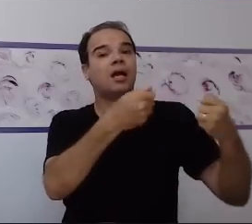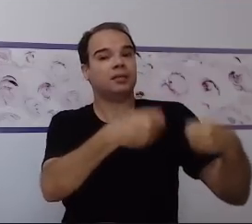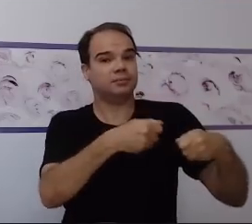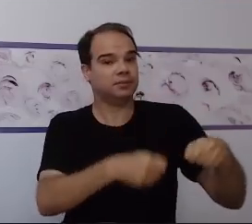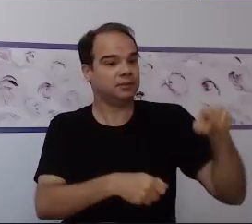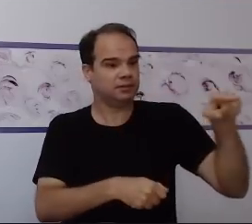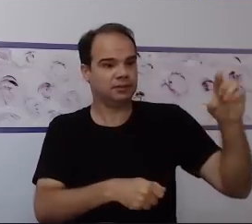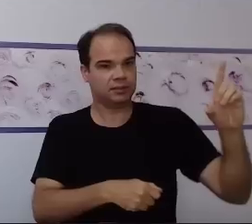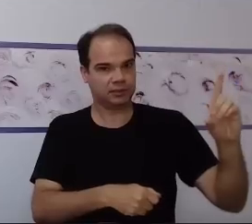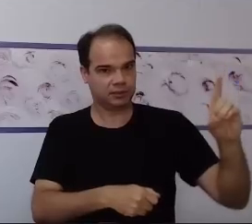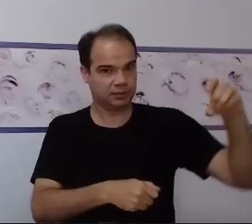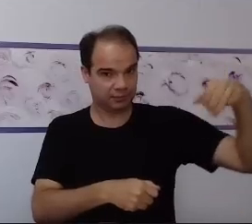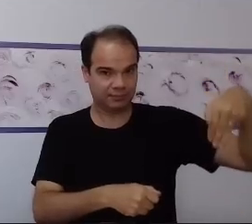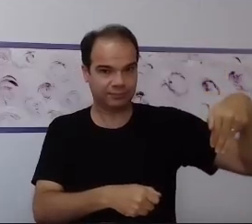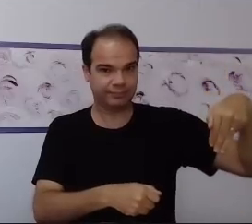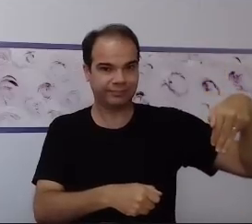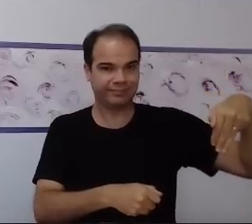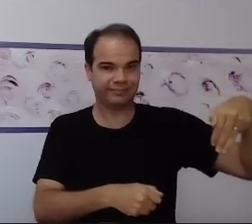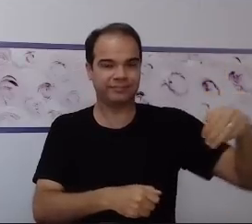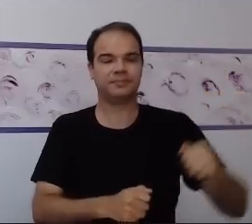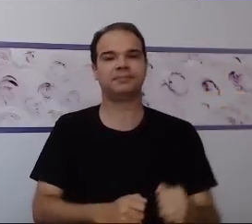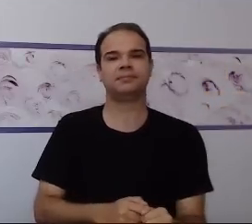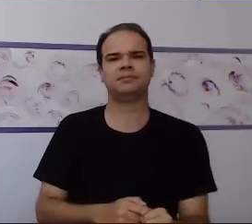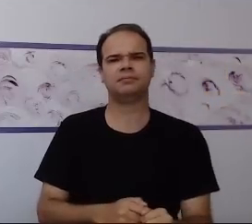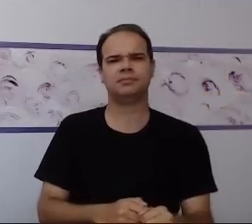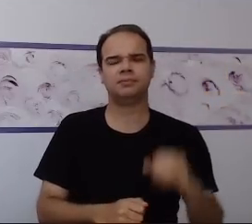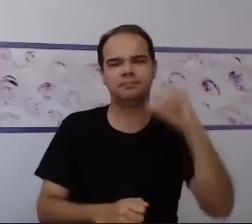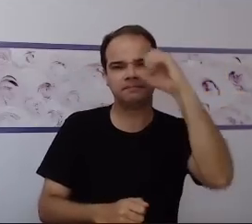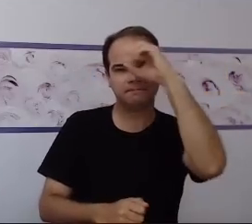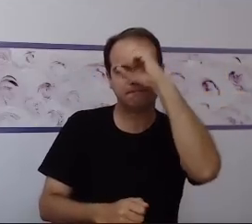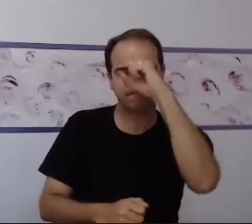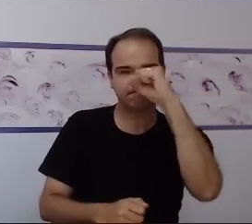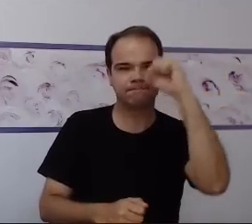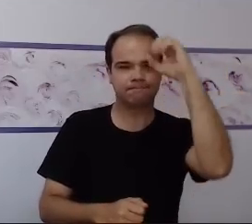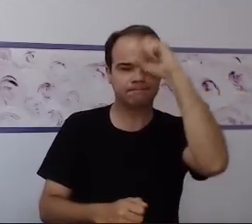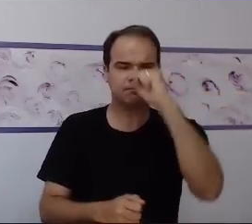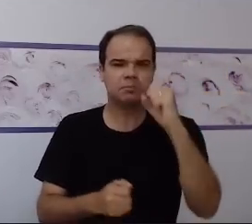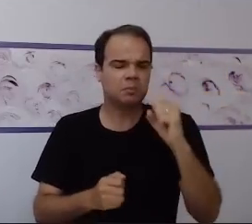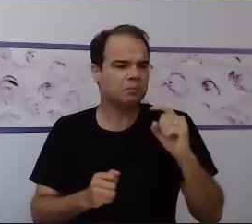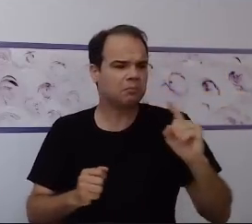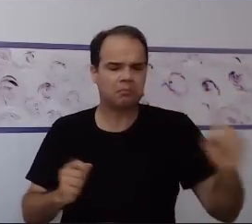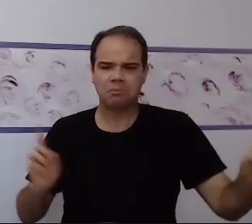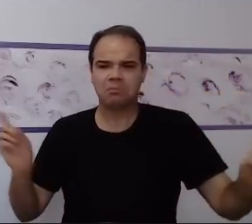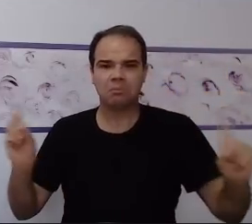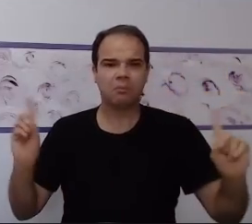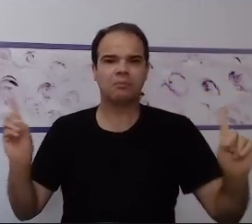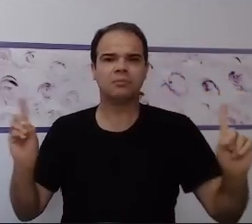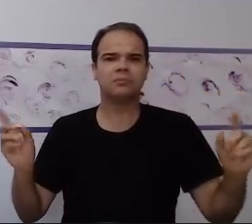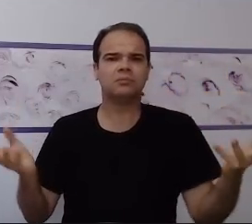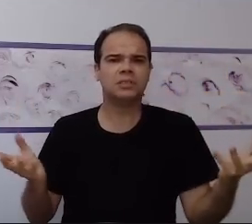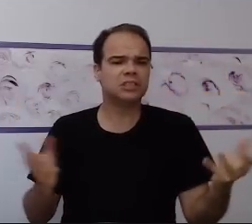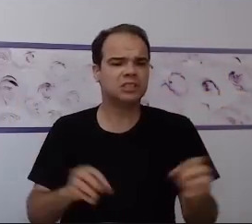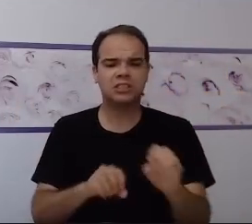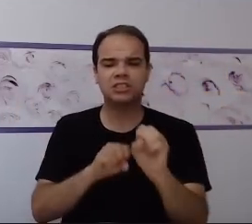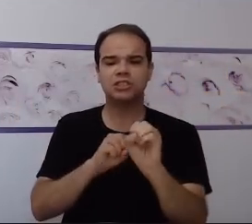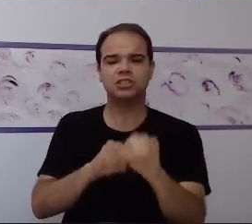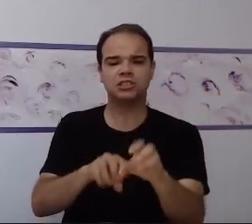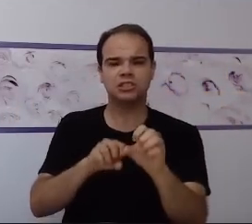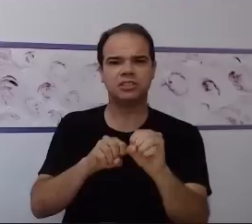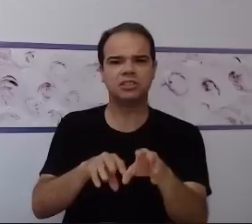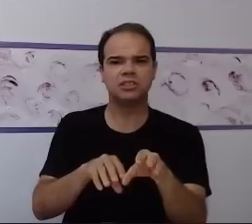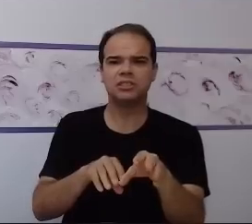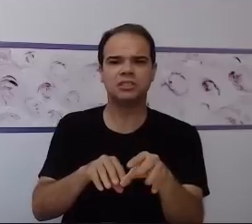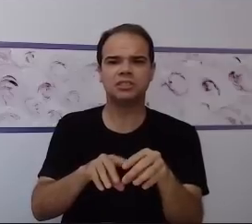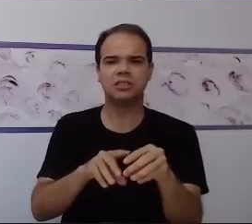abordando e que ele vai tendo uma consciência sobre aquilo. Então, e aí entramos aqui sobre o ensino estruturado. Como assim